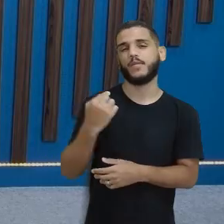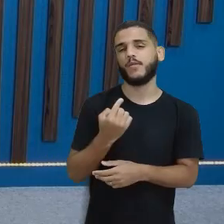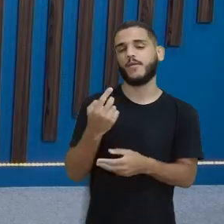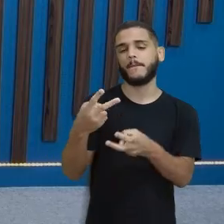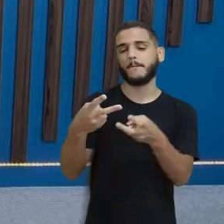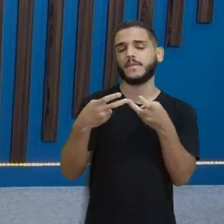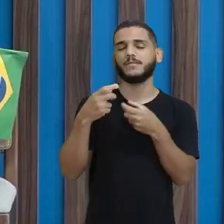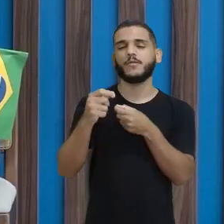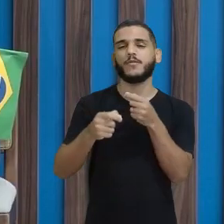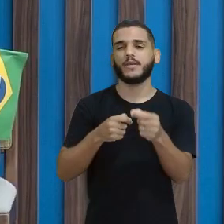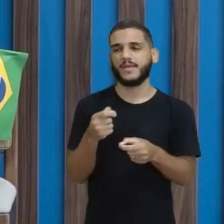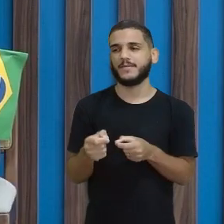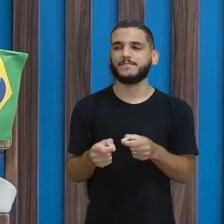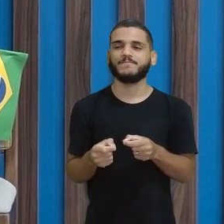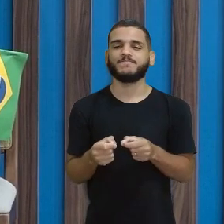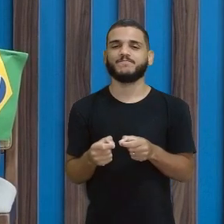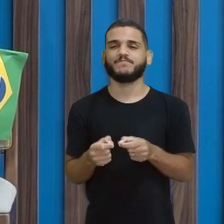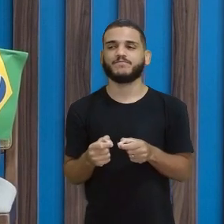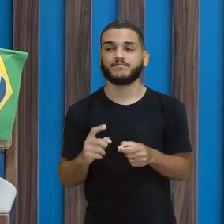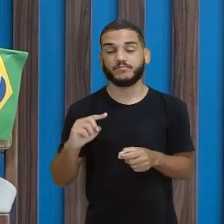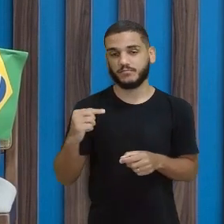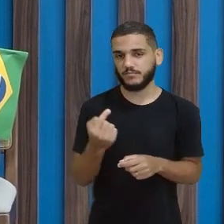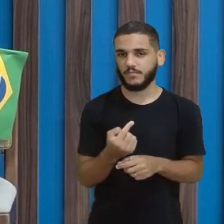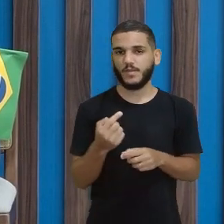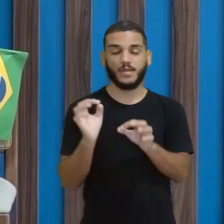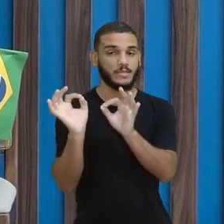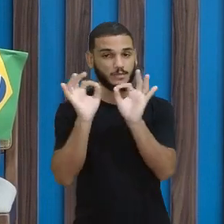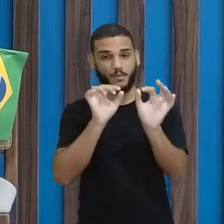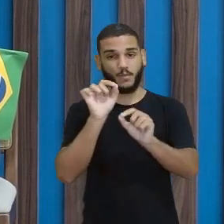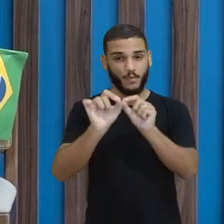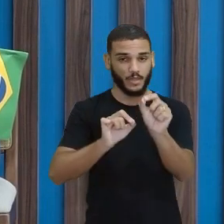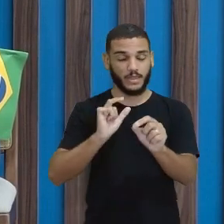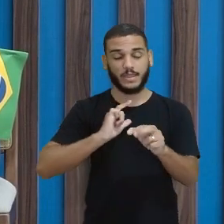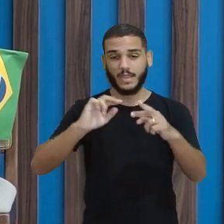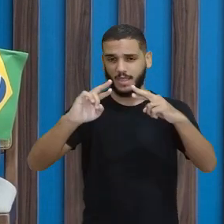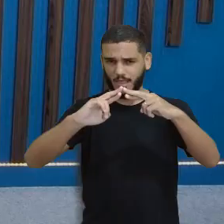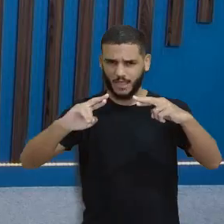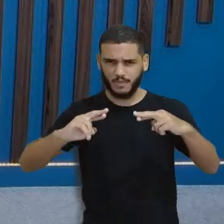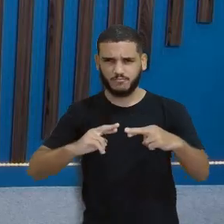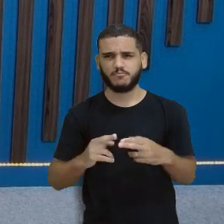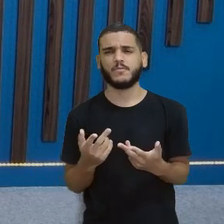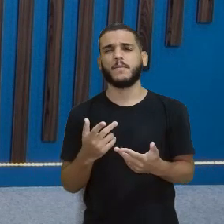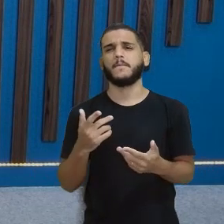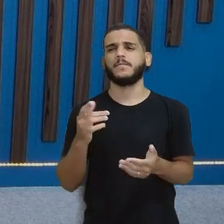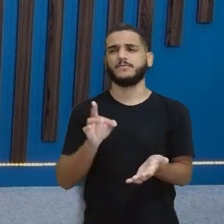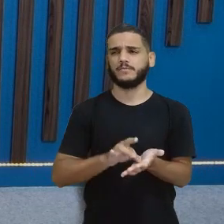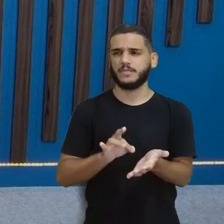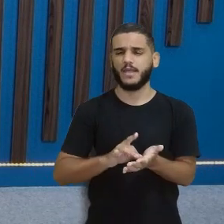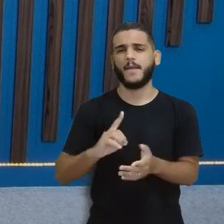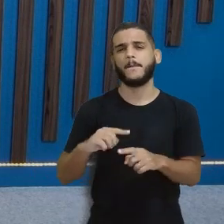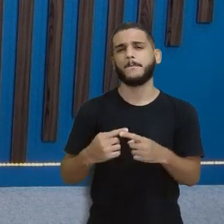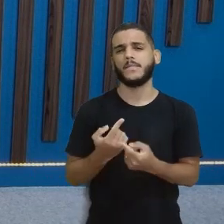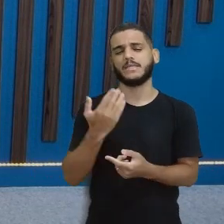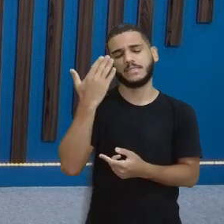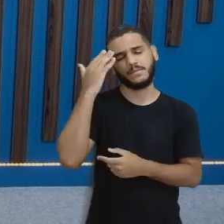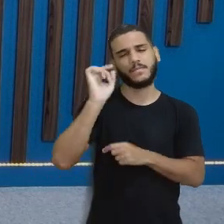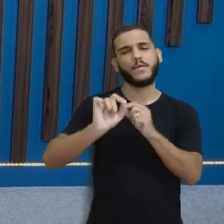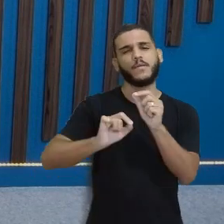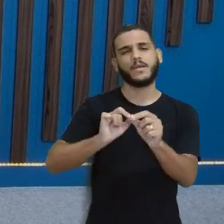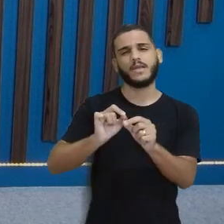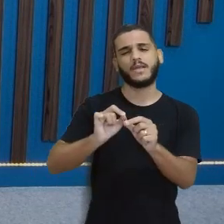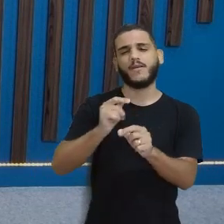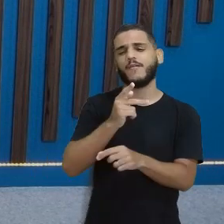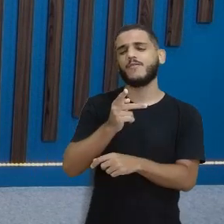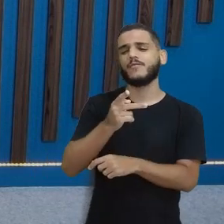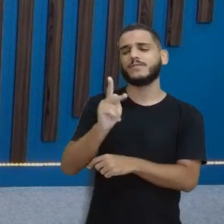assim, há alguns dias, né? Que a gente está vendo aí Essas rimas trabalhadas Mas eu queria saber Se você sabe